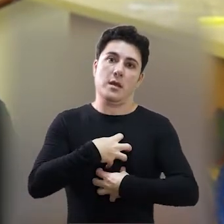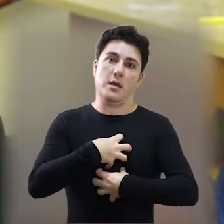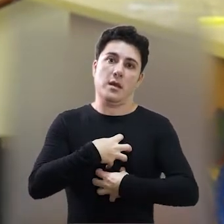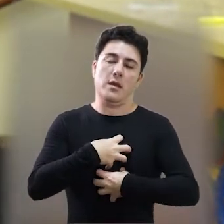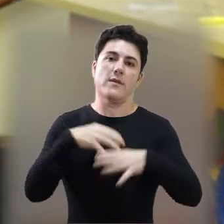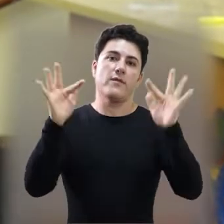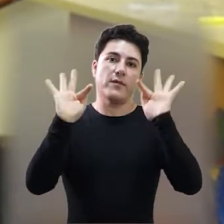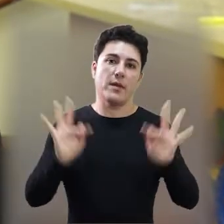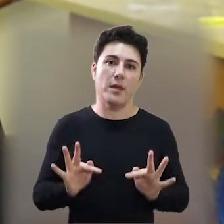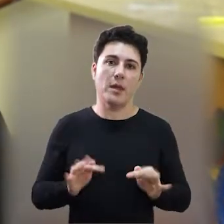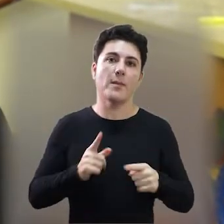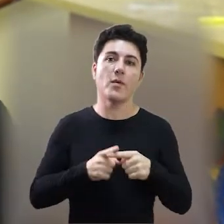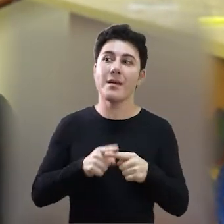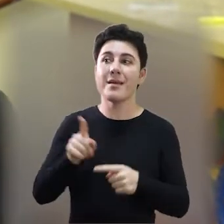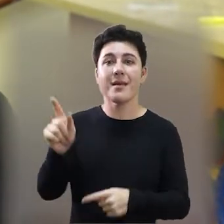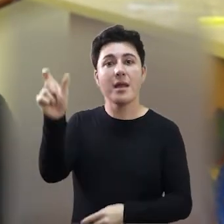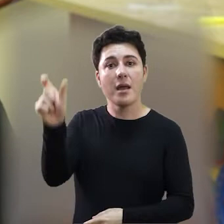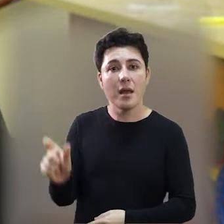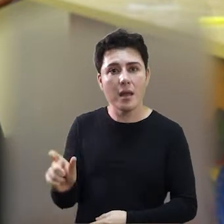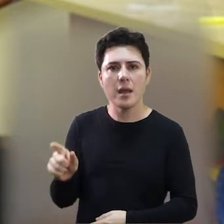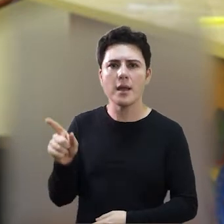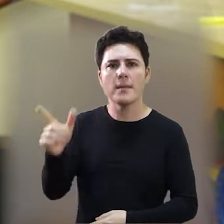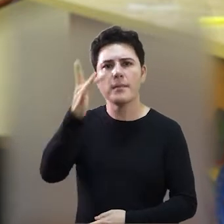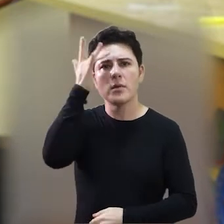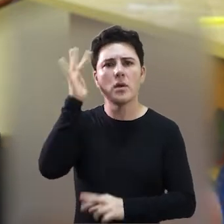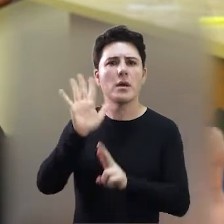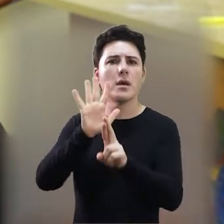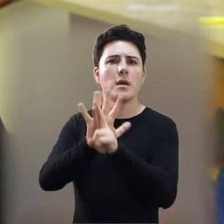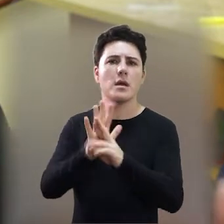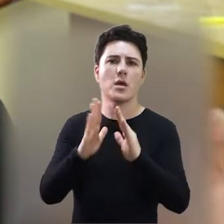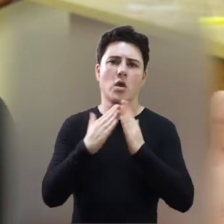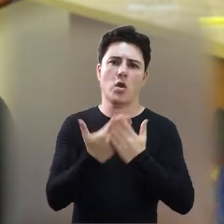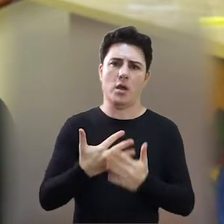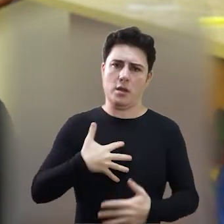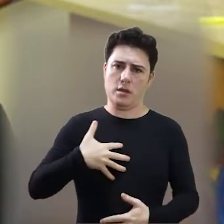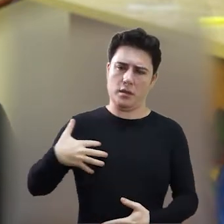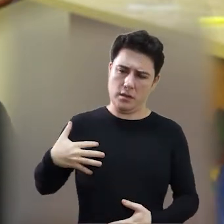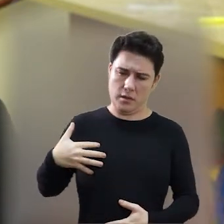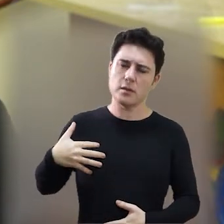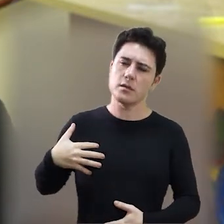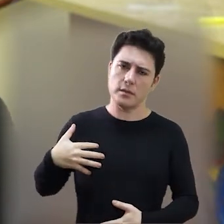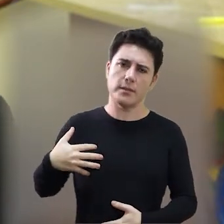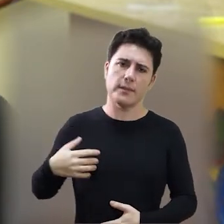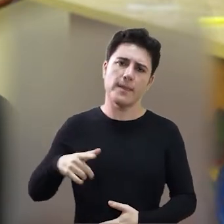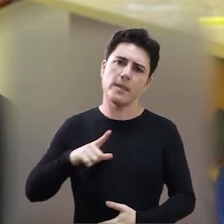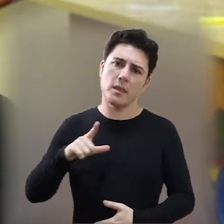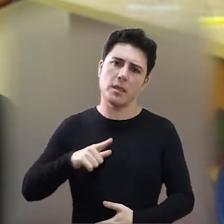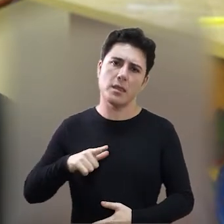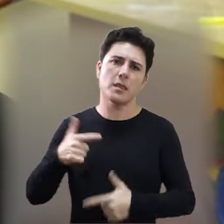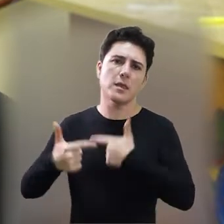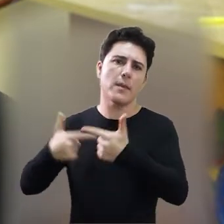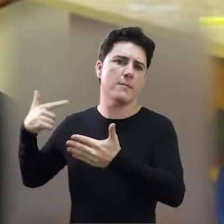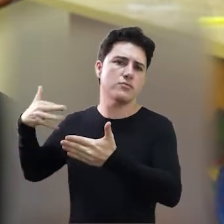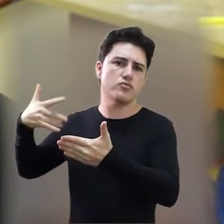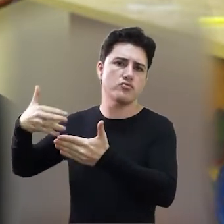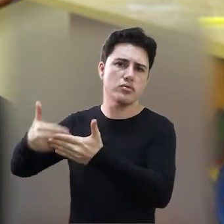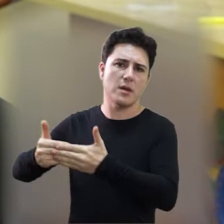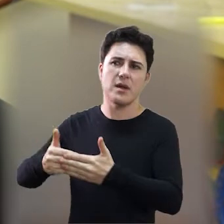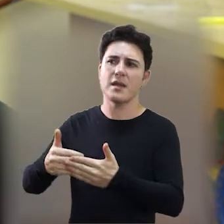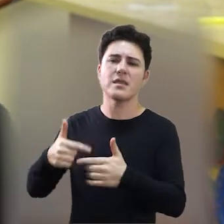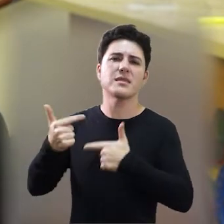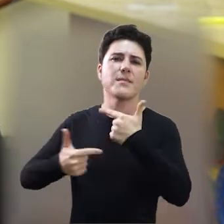nos faz feliz por quem o Alexandre é, né? É uma pessoa que representou o SESI, representa o SESI, tem uma trajetória